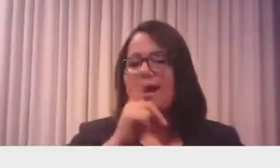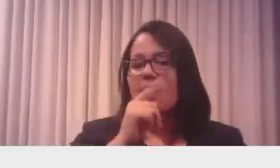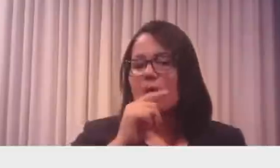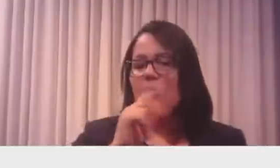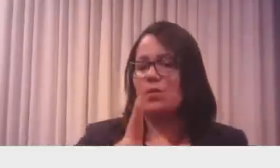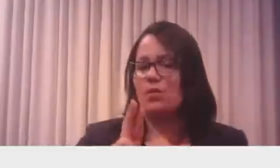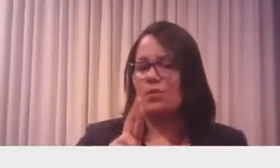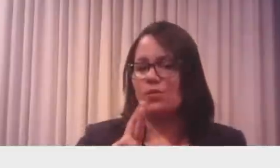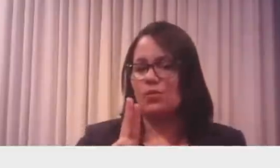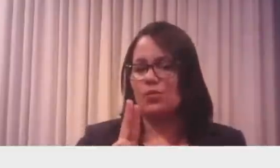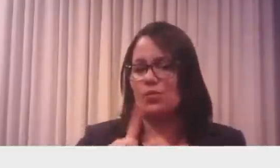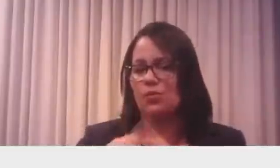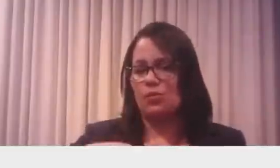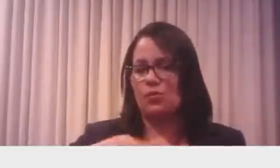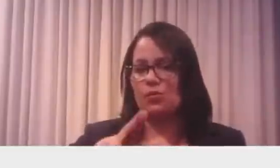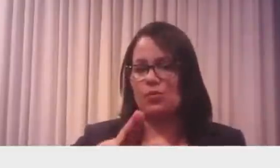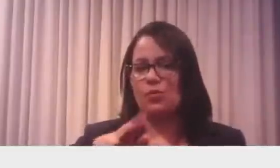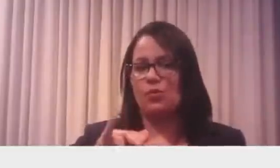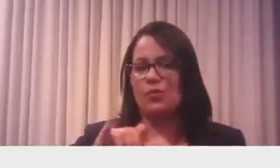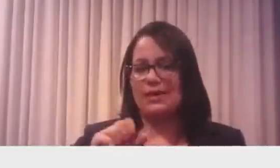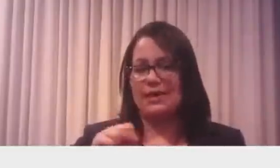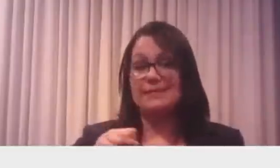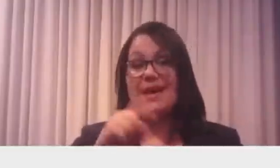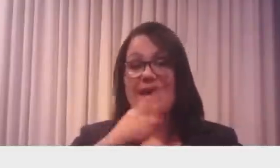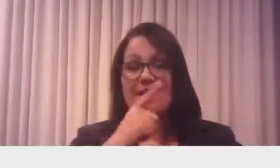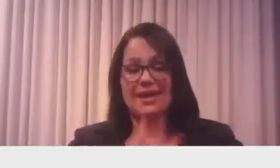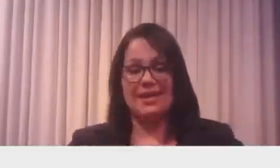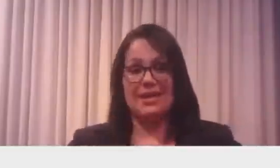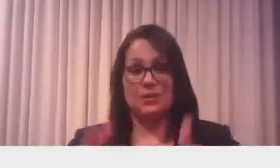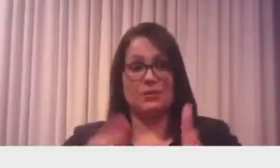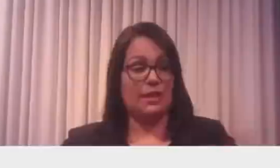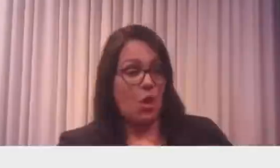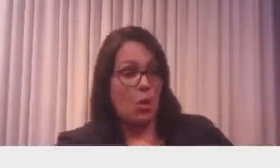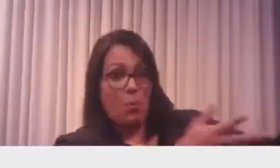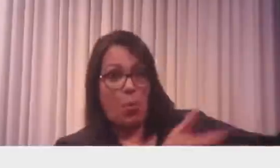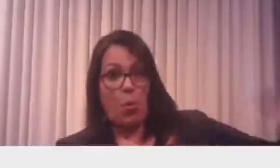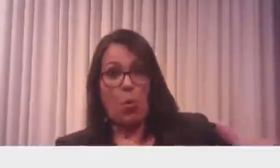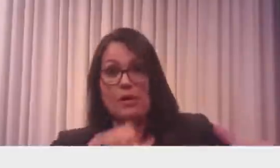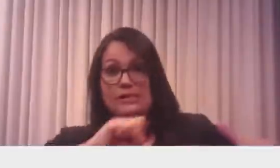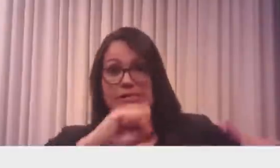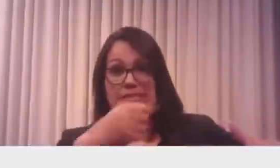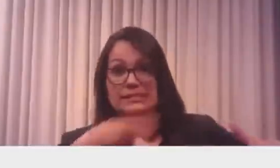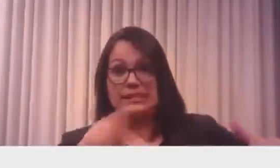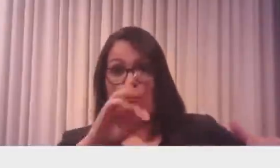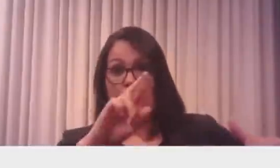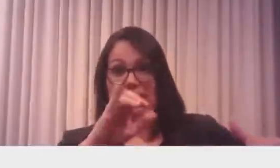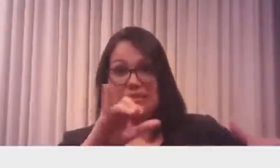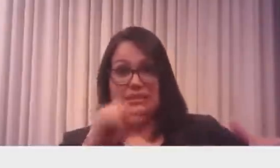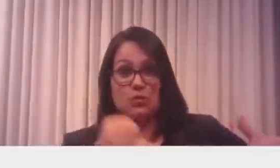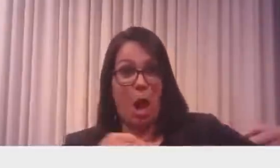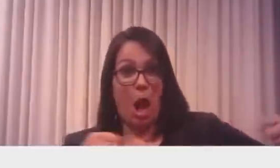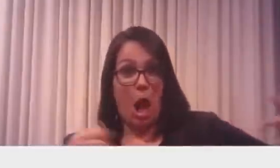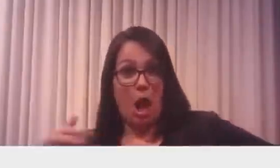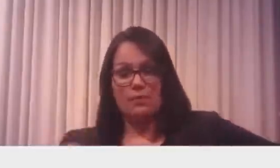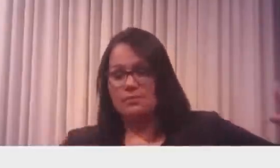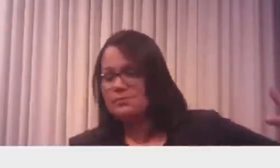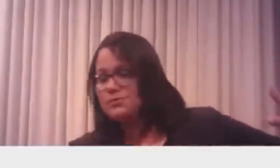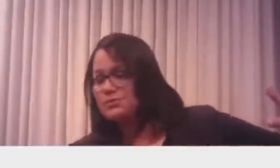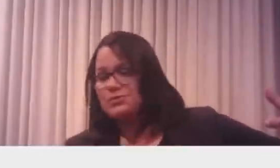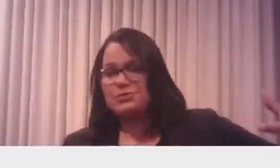é afluente do São Francisco. O objetivo ali é atender